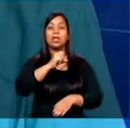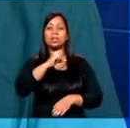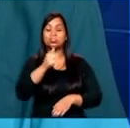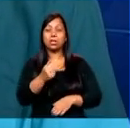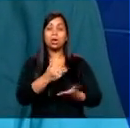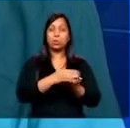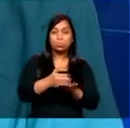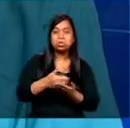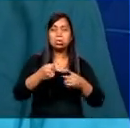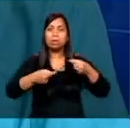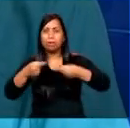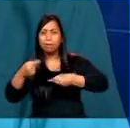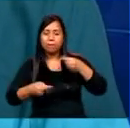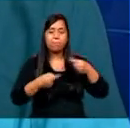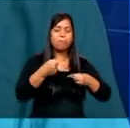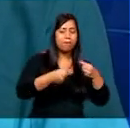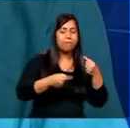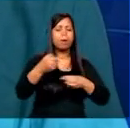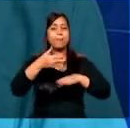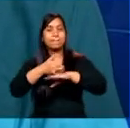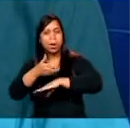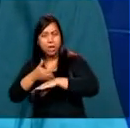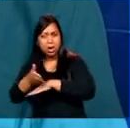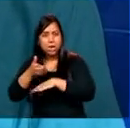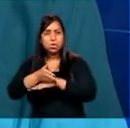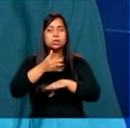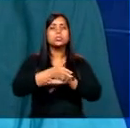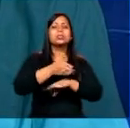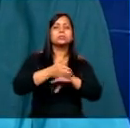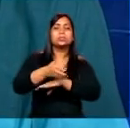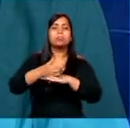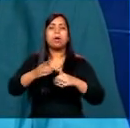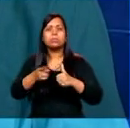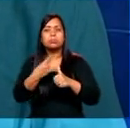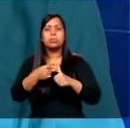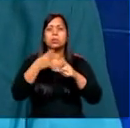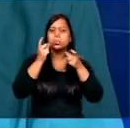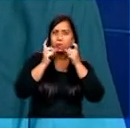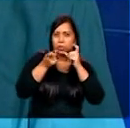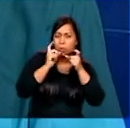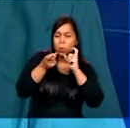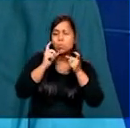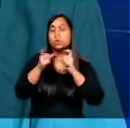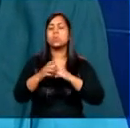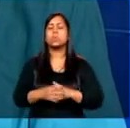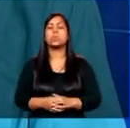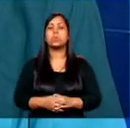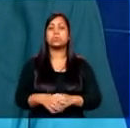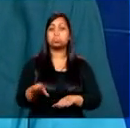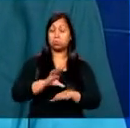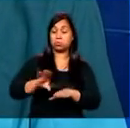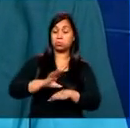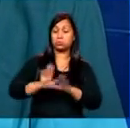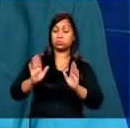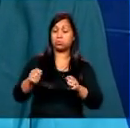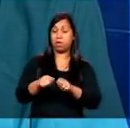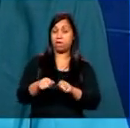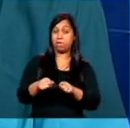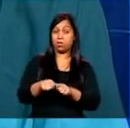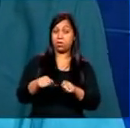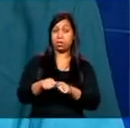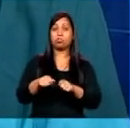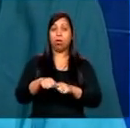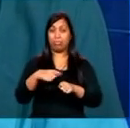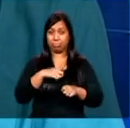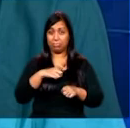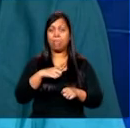e daí discuti com ela, comecei a participar das primeiras reuniões, né, que o cursinho é feito, como a Jéssica falou, tem uma